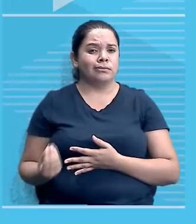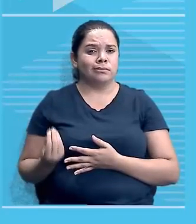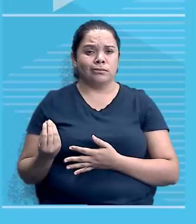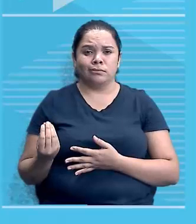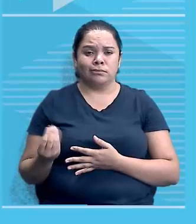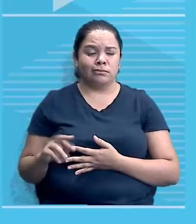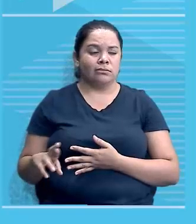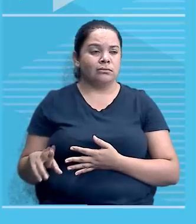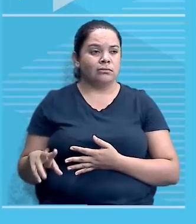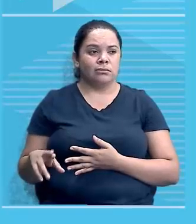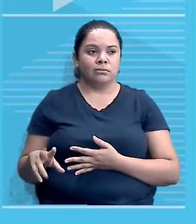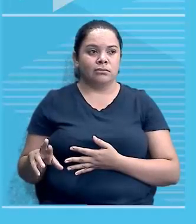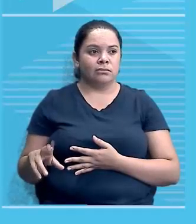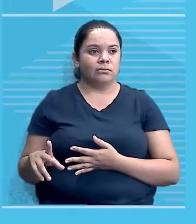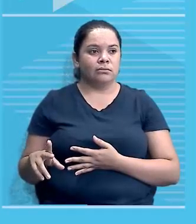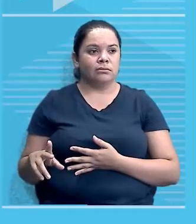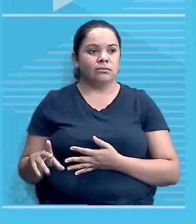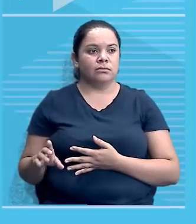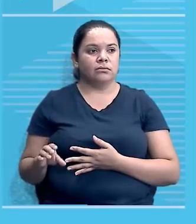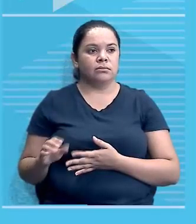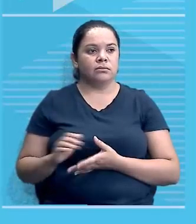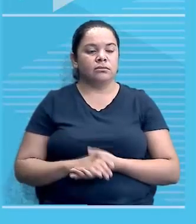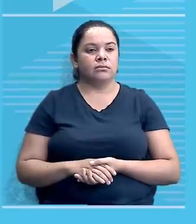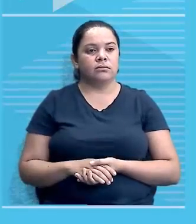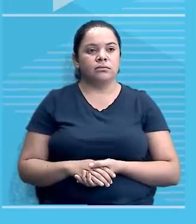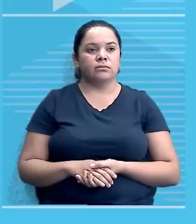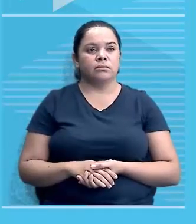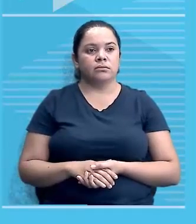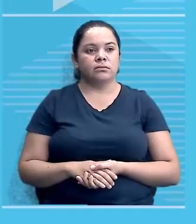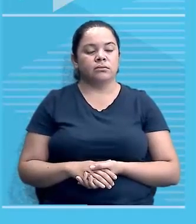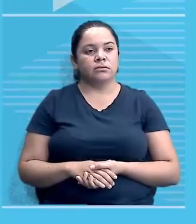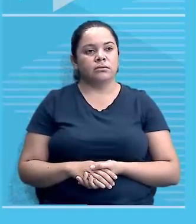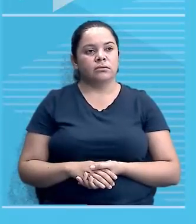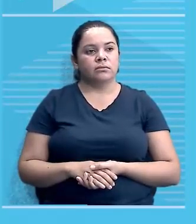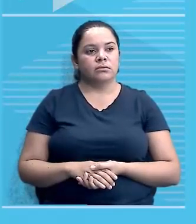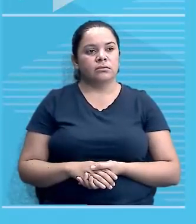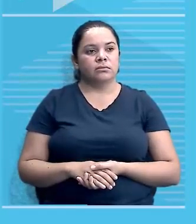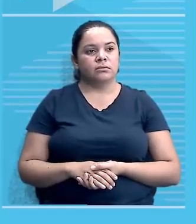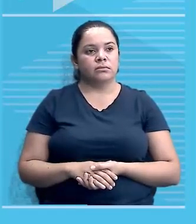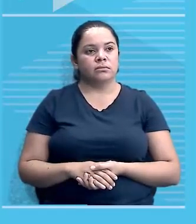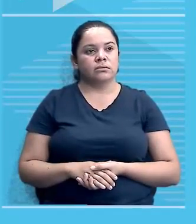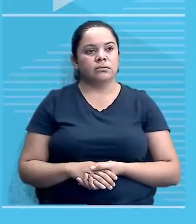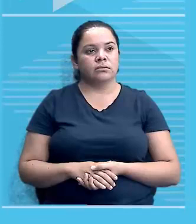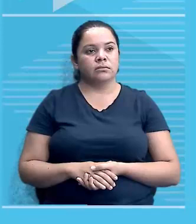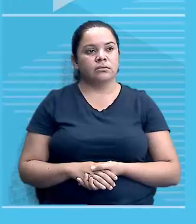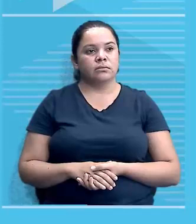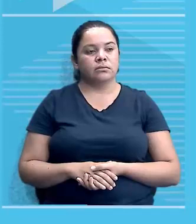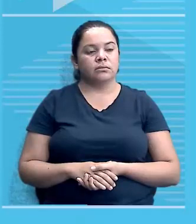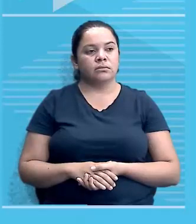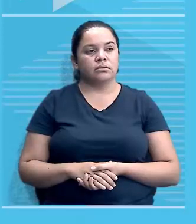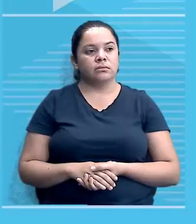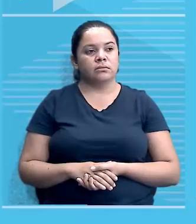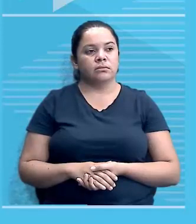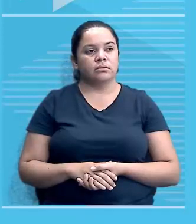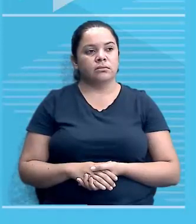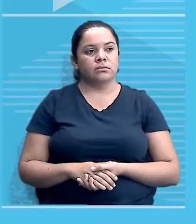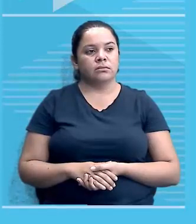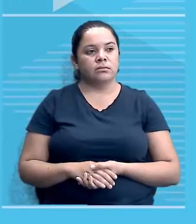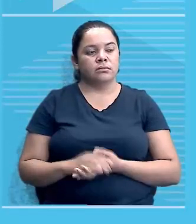uma questão bem local da Europa repercutir na dominação da África? Não, não, não, não.